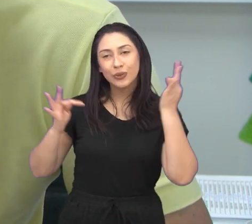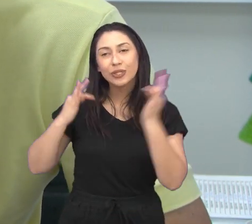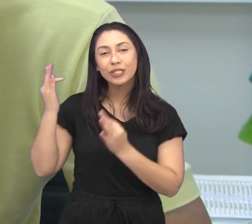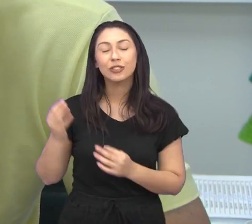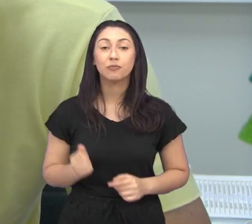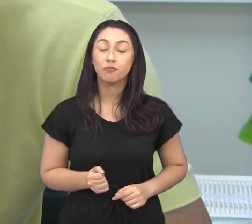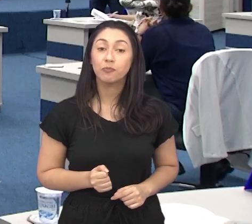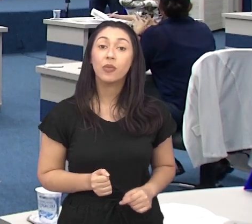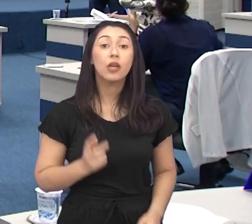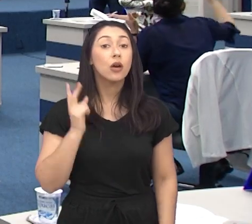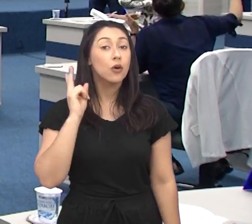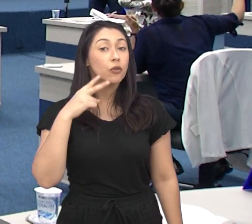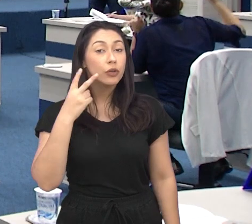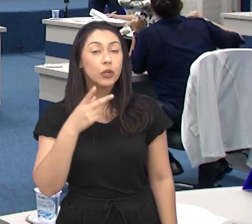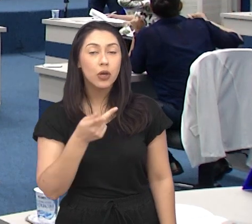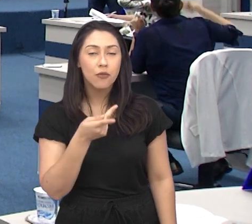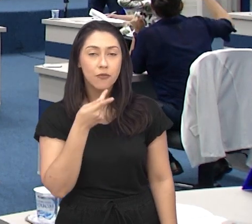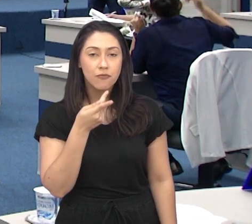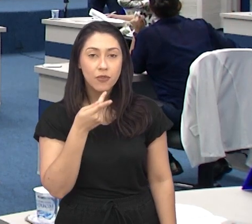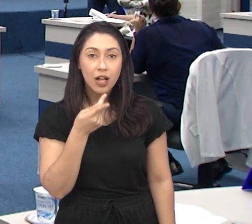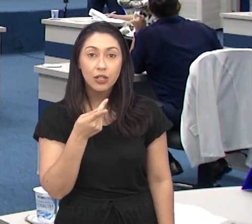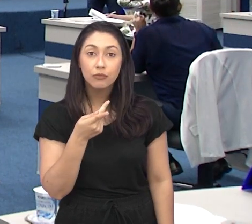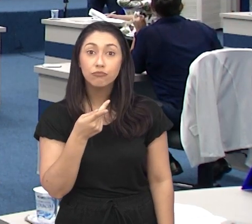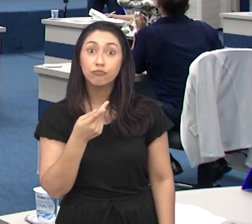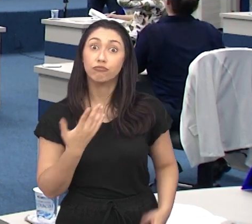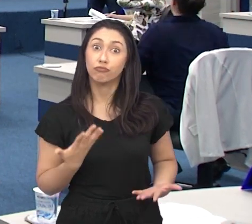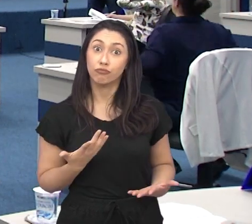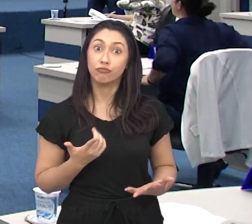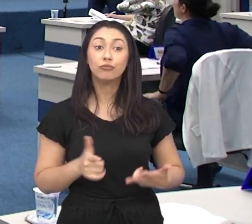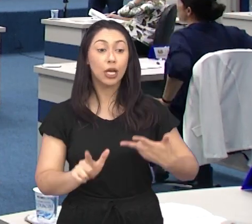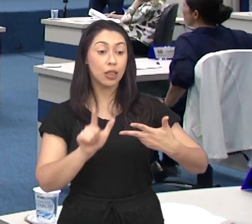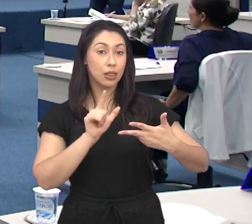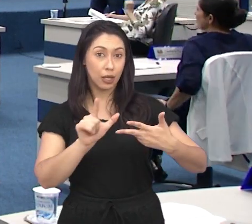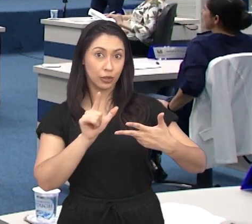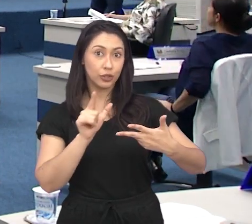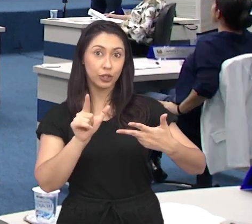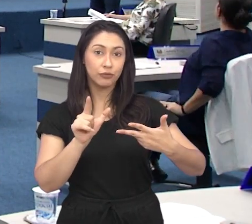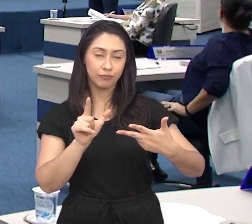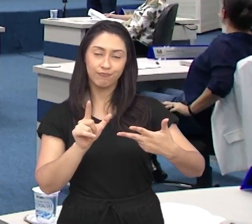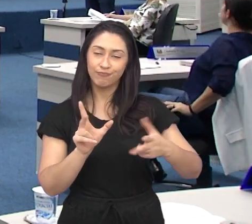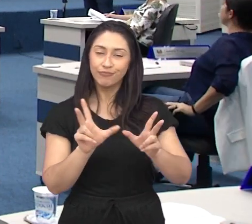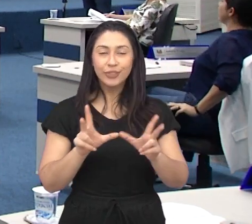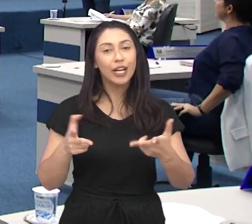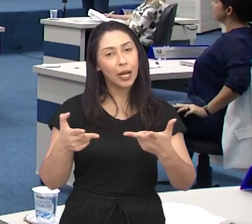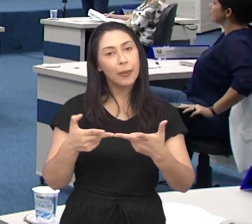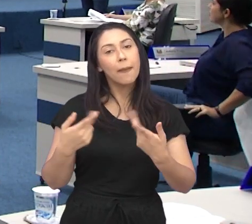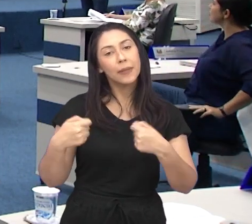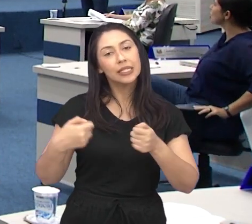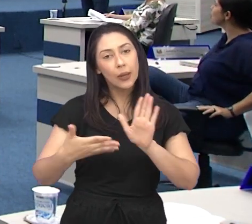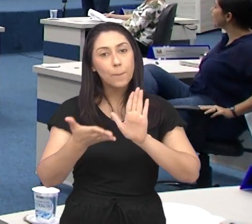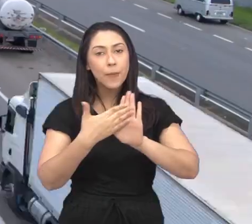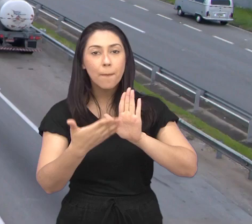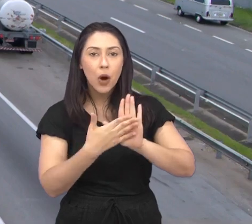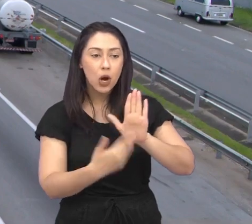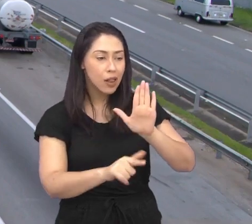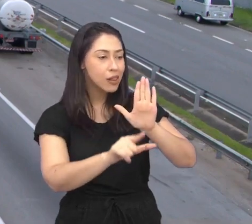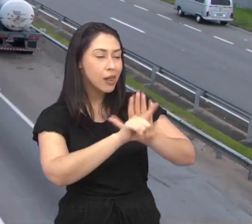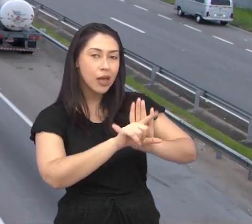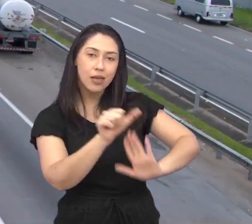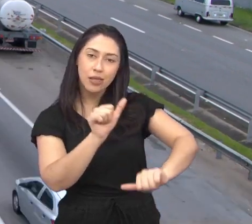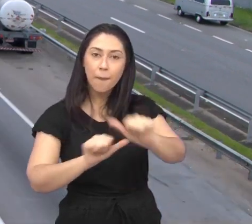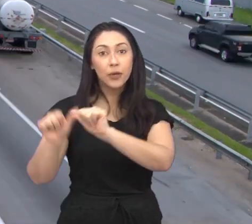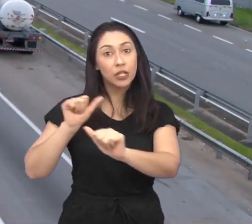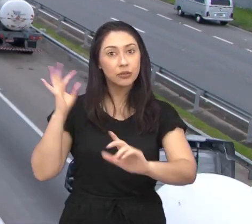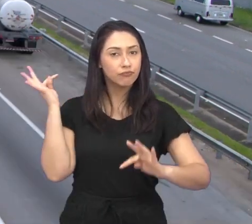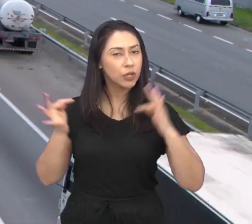trabalha nesse setor. Ainda de acordo com os vereadores, também cabe ao Poder Legislativo propor mudanças e melhorias nas leis para que o